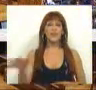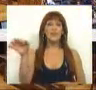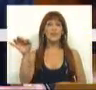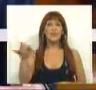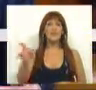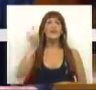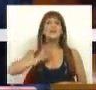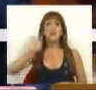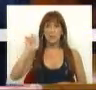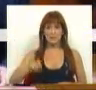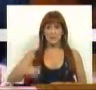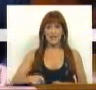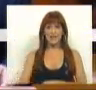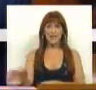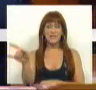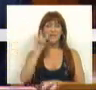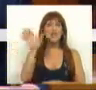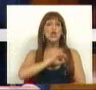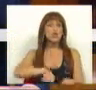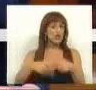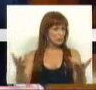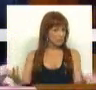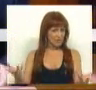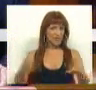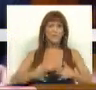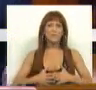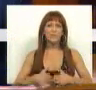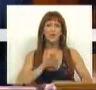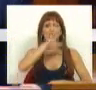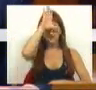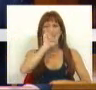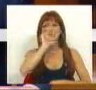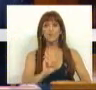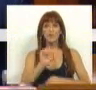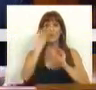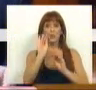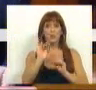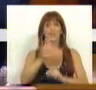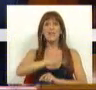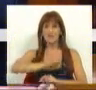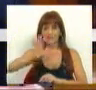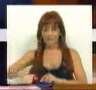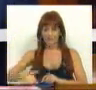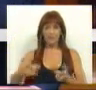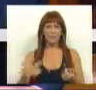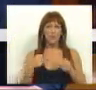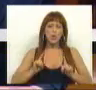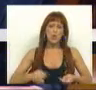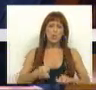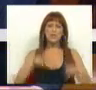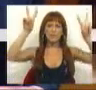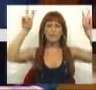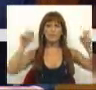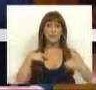Sra. Presidente, Sras. e Srs. Deputados, Sr. Ministro da Educação e da Ciência, Começo por